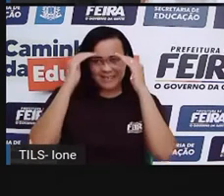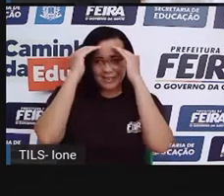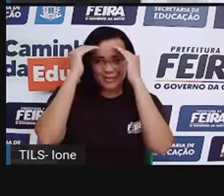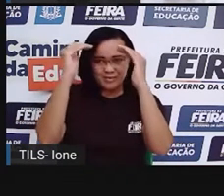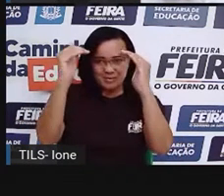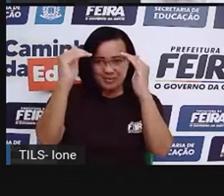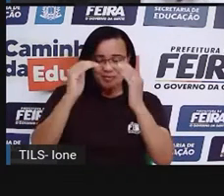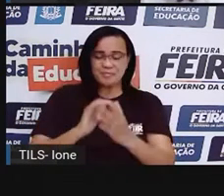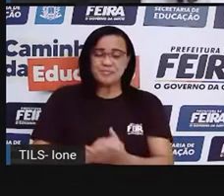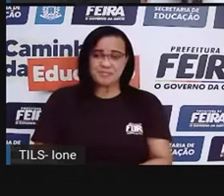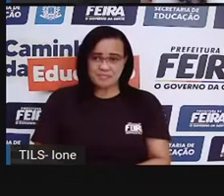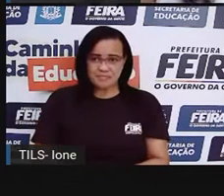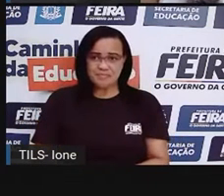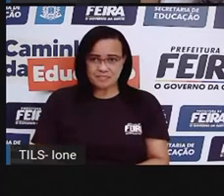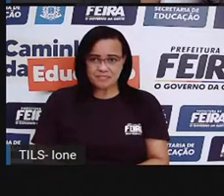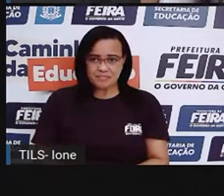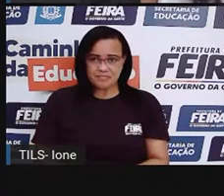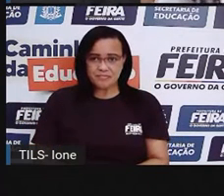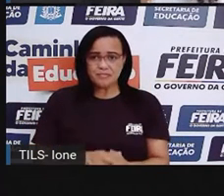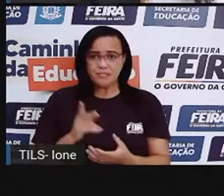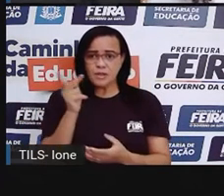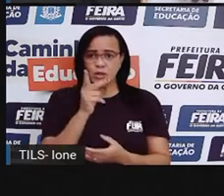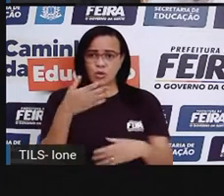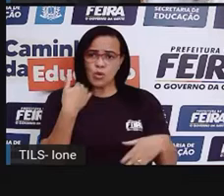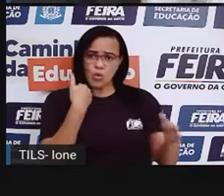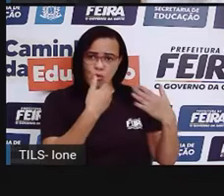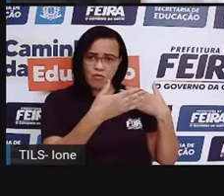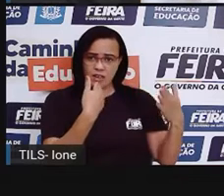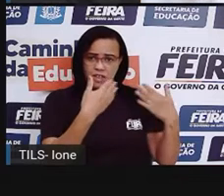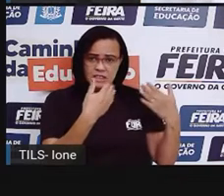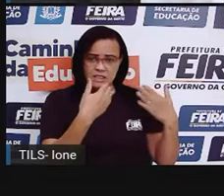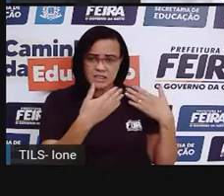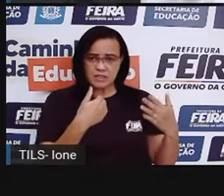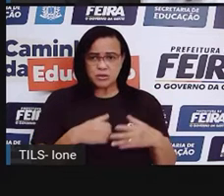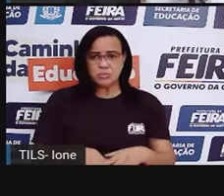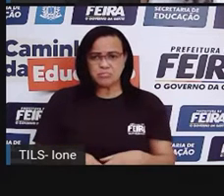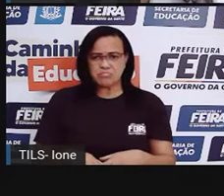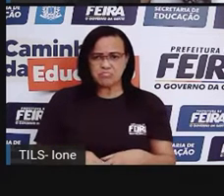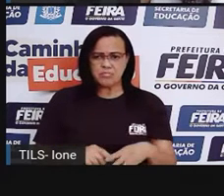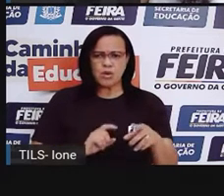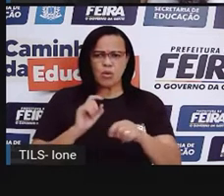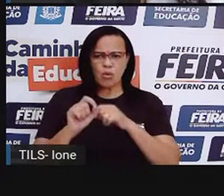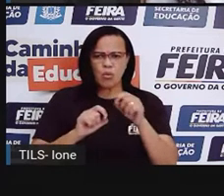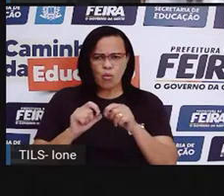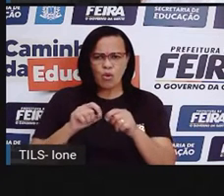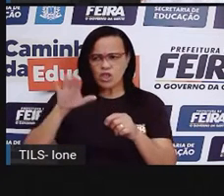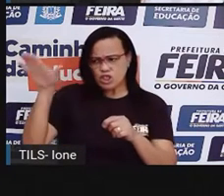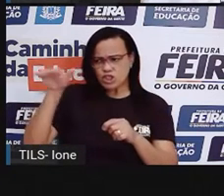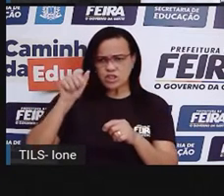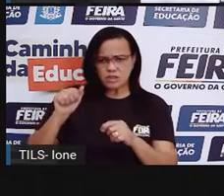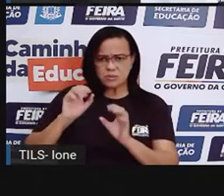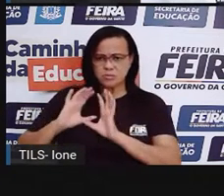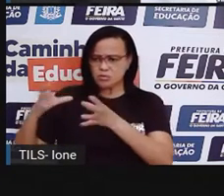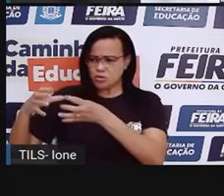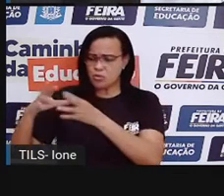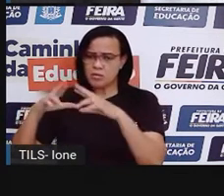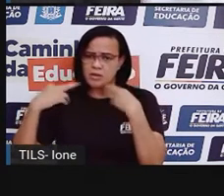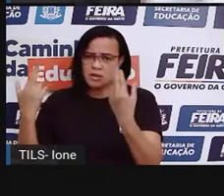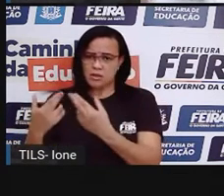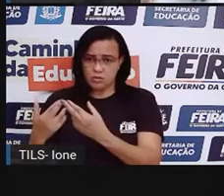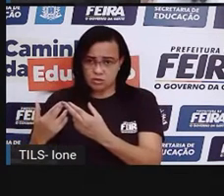Cebolinha, Cascão, o Franginha te chamou para uma reunião também? Chamou.